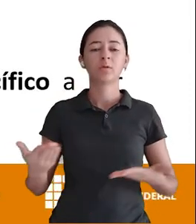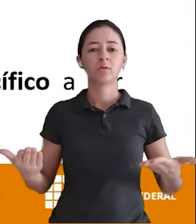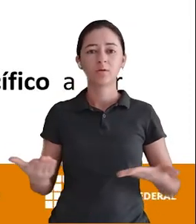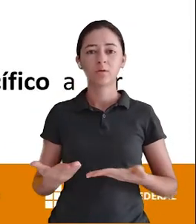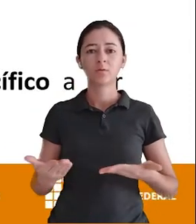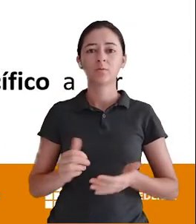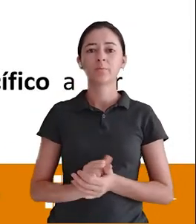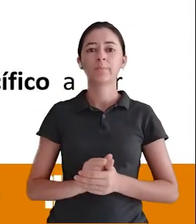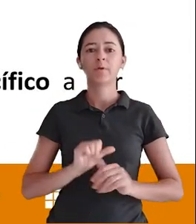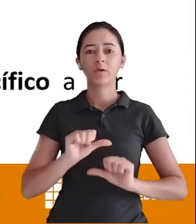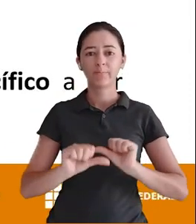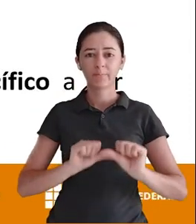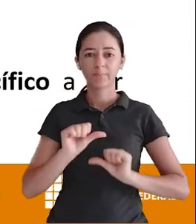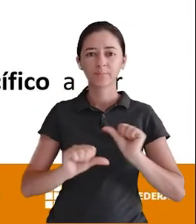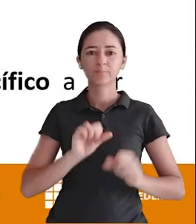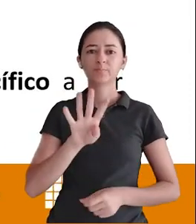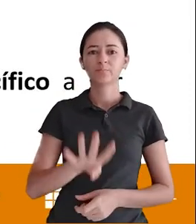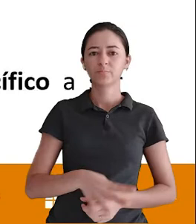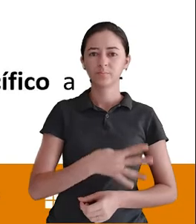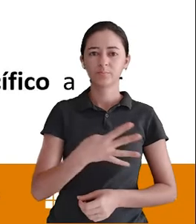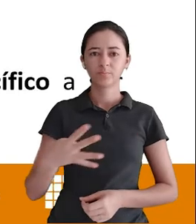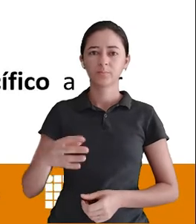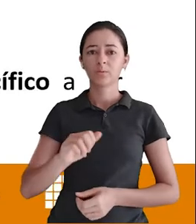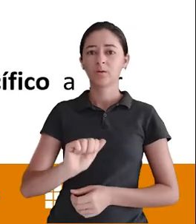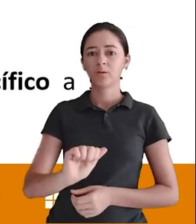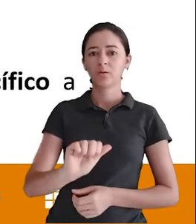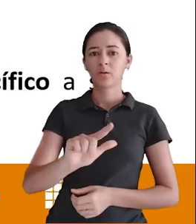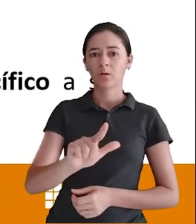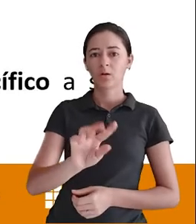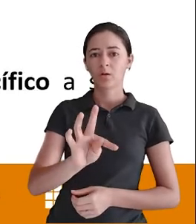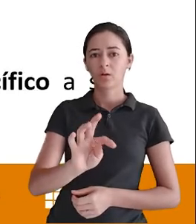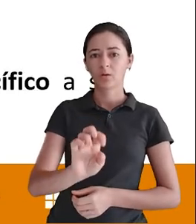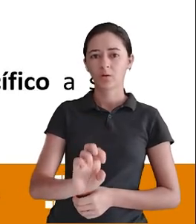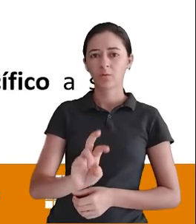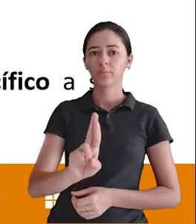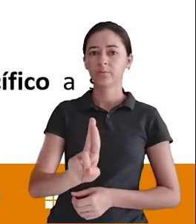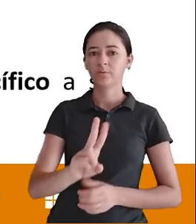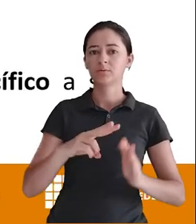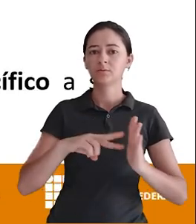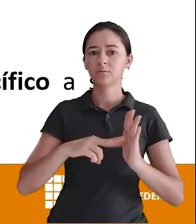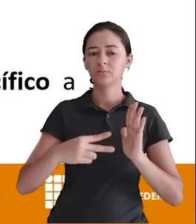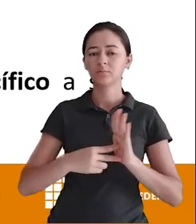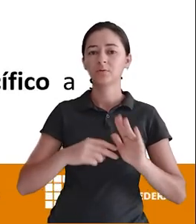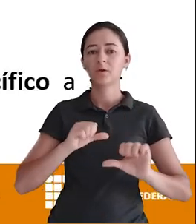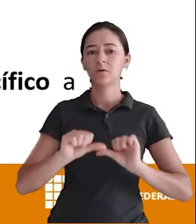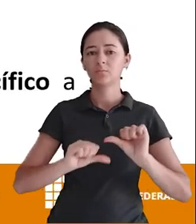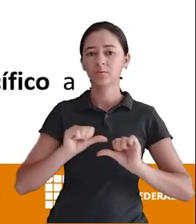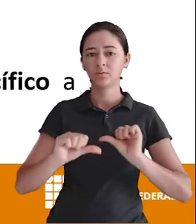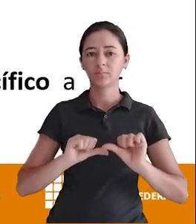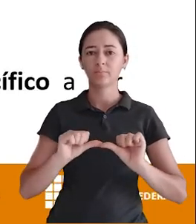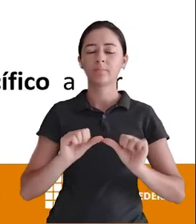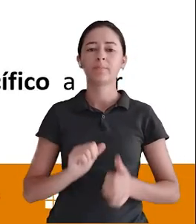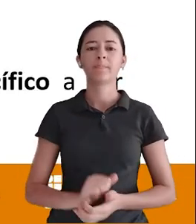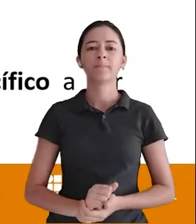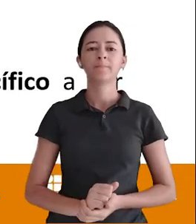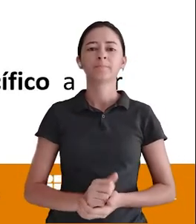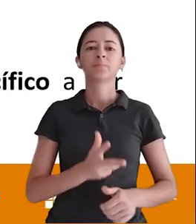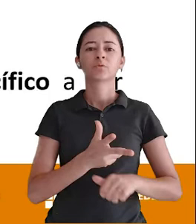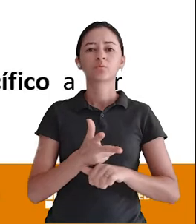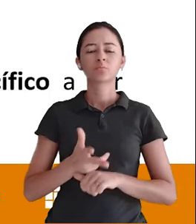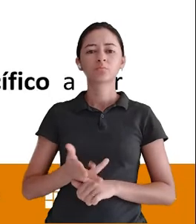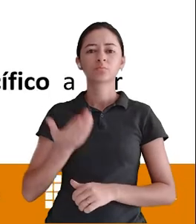de alter de alteração Para alterar a tabela E por fim, nós já vimos na última aula Na